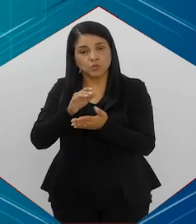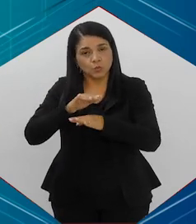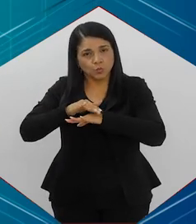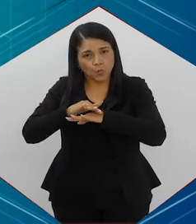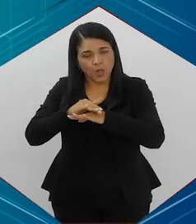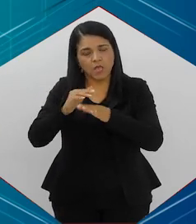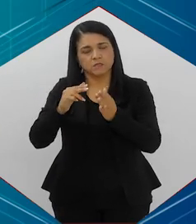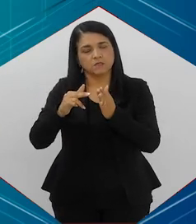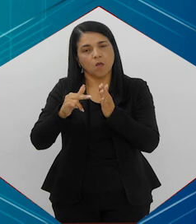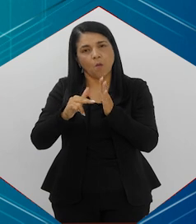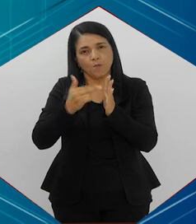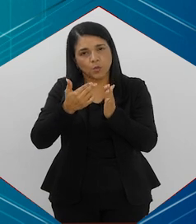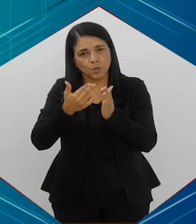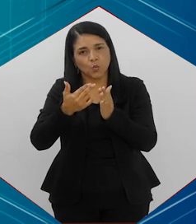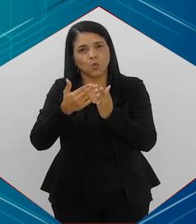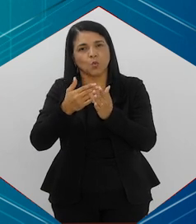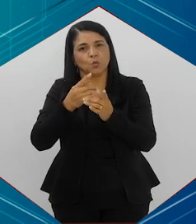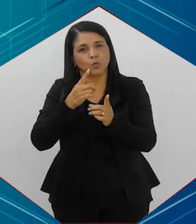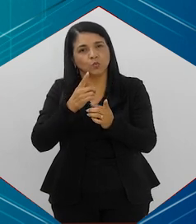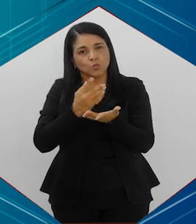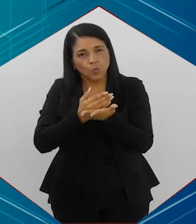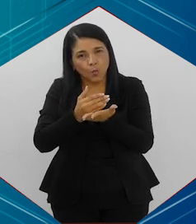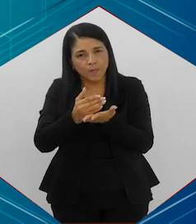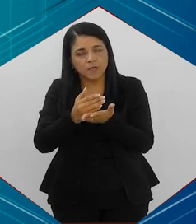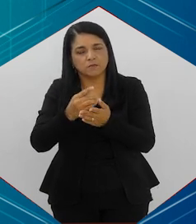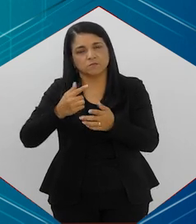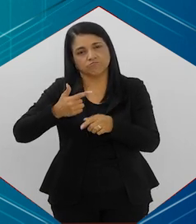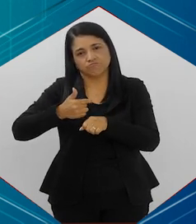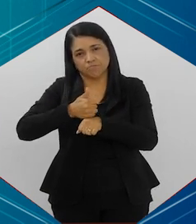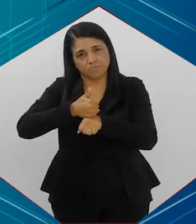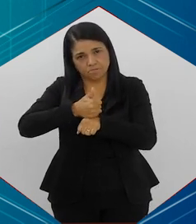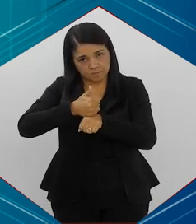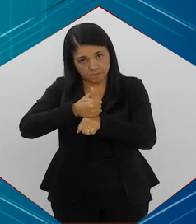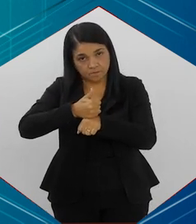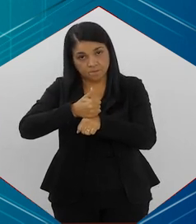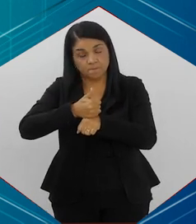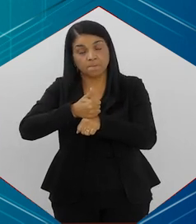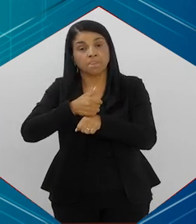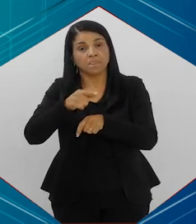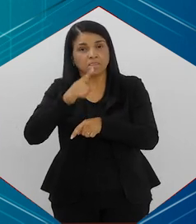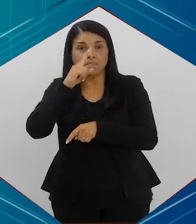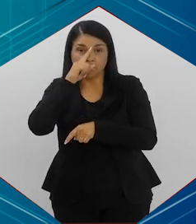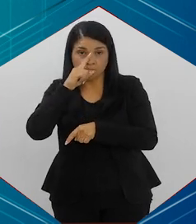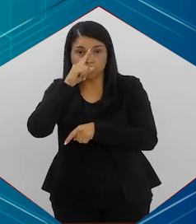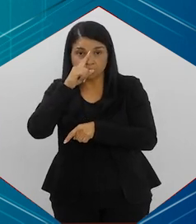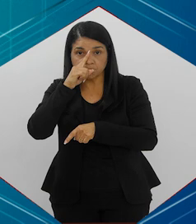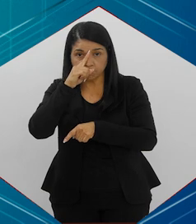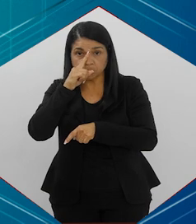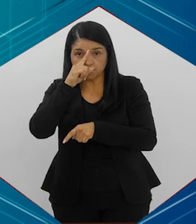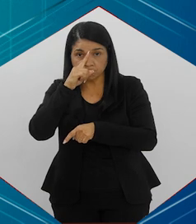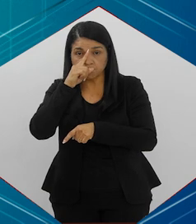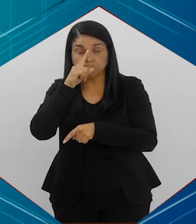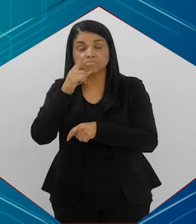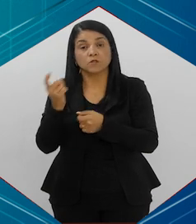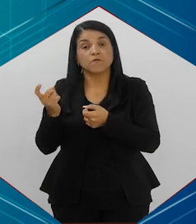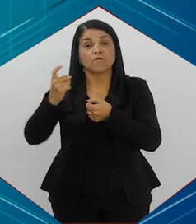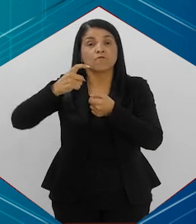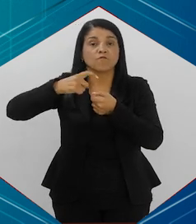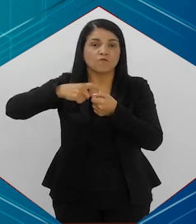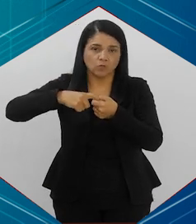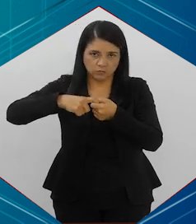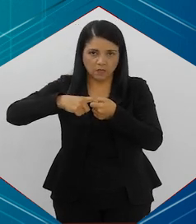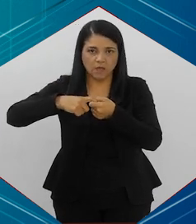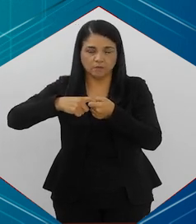doença inicial que operaram lá, estão no estágio 1 que a gente chama, eles têm um risco relativamente